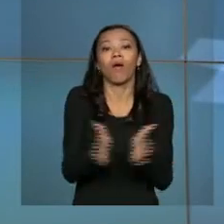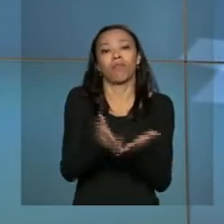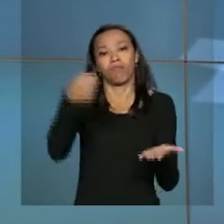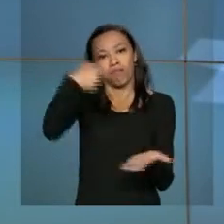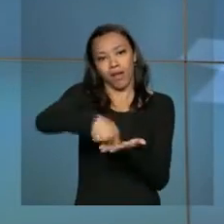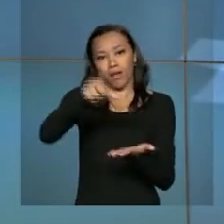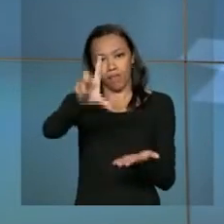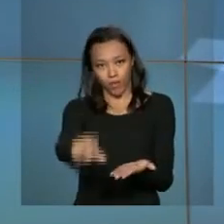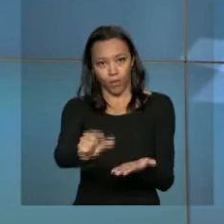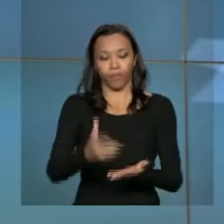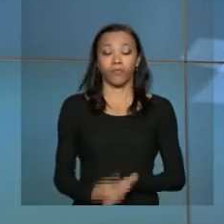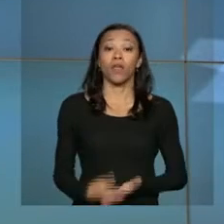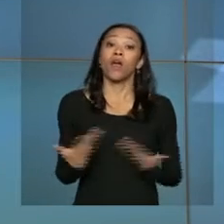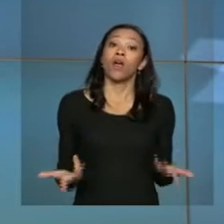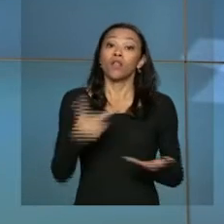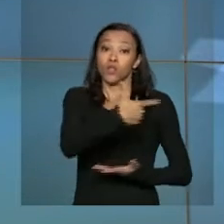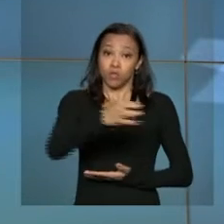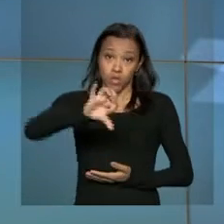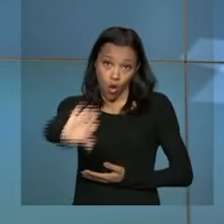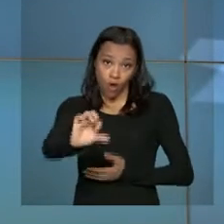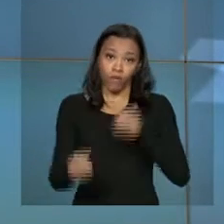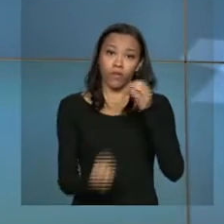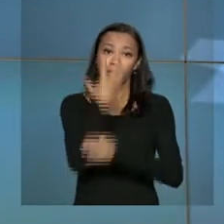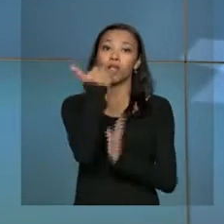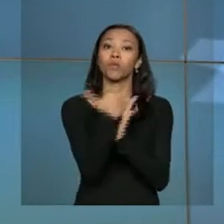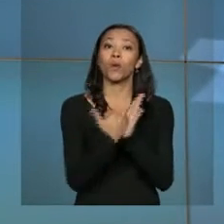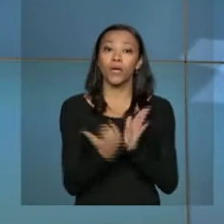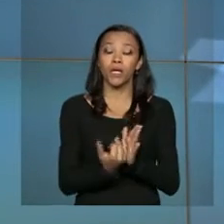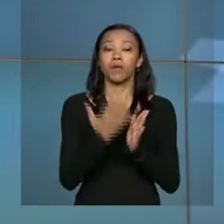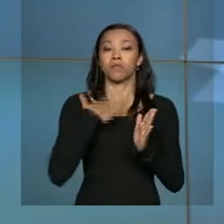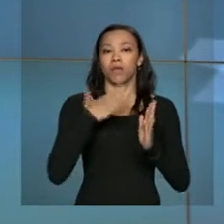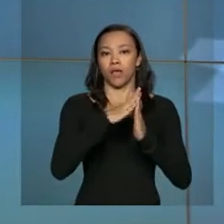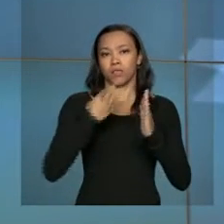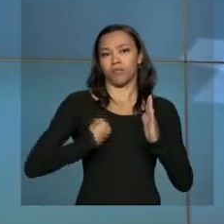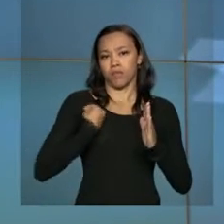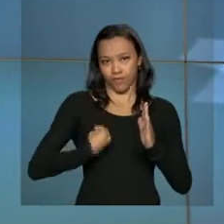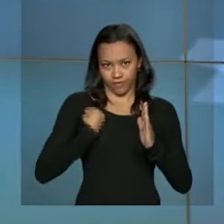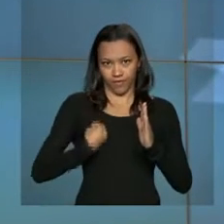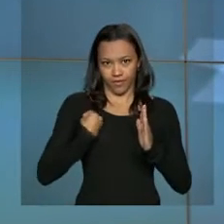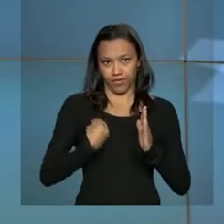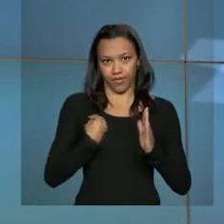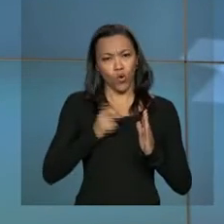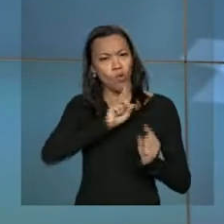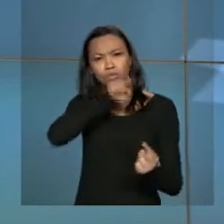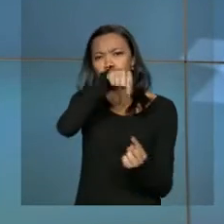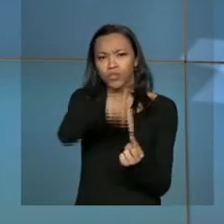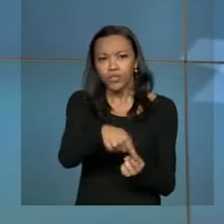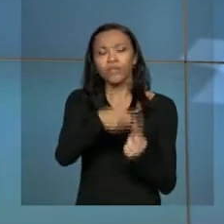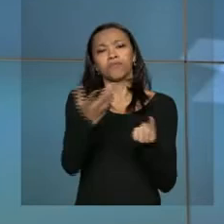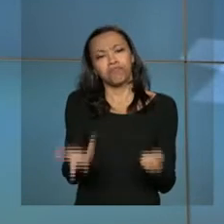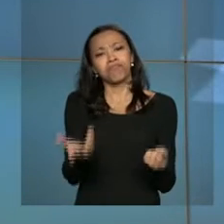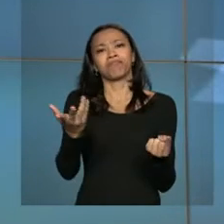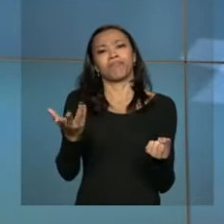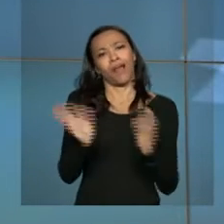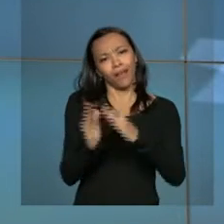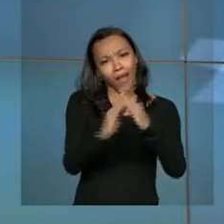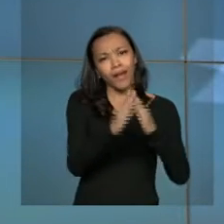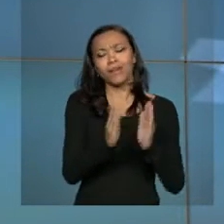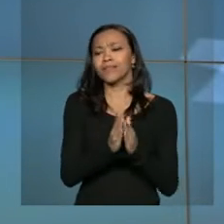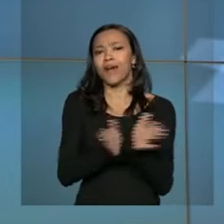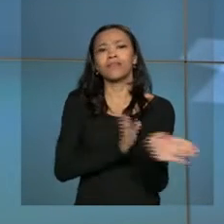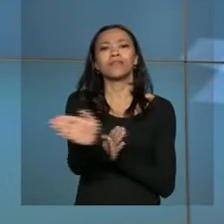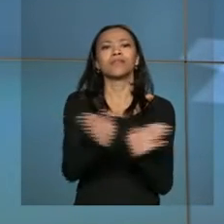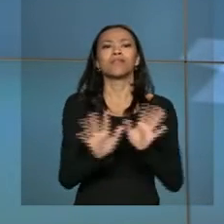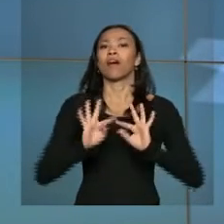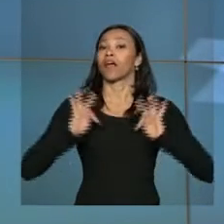Em 2009, foi criado o programa Minha Casa Minha Vida Entidades, com o objetivo de tornar a moradia acessível a